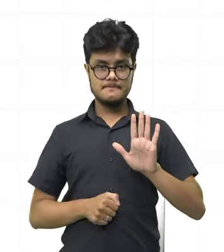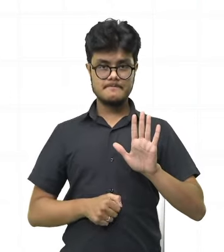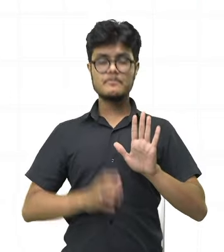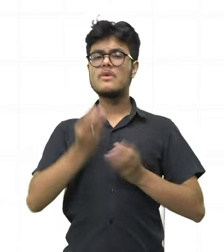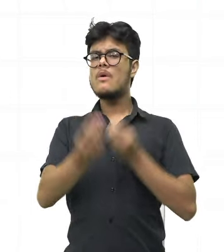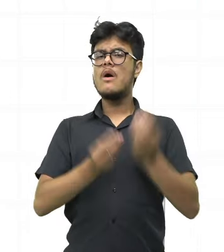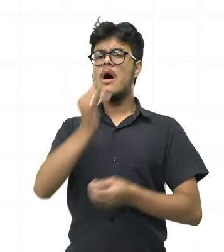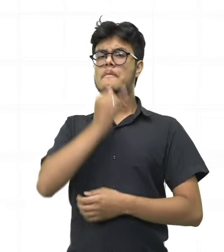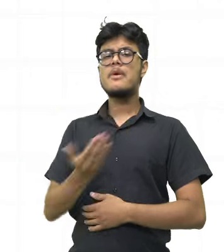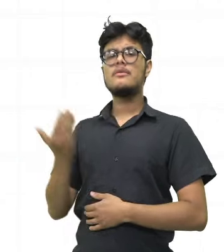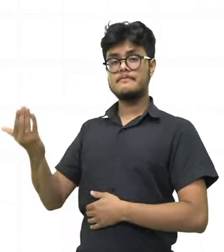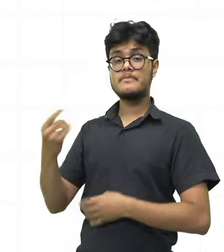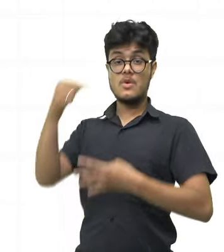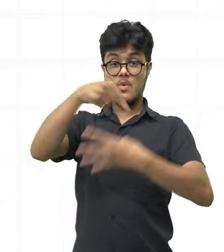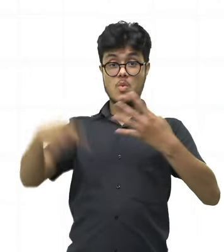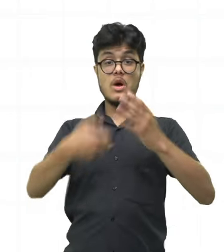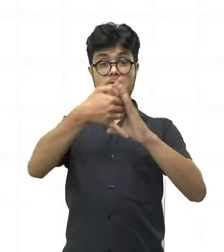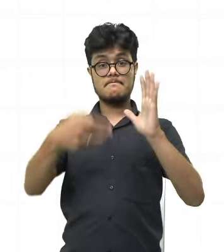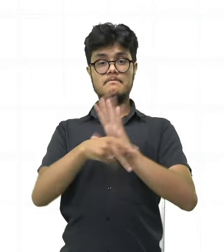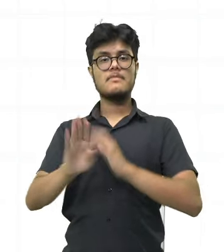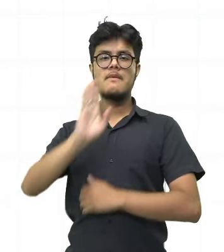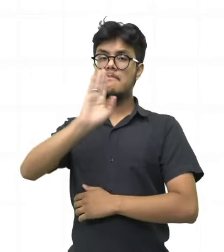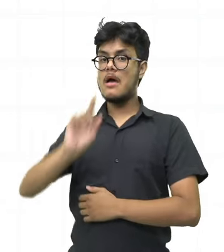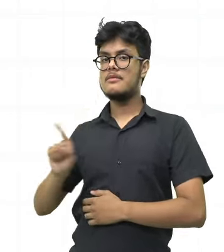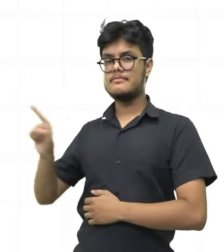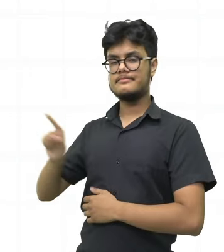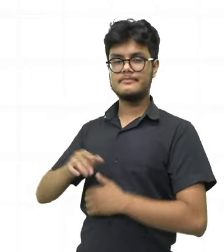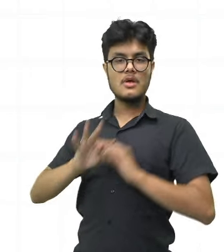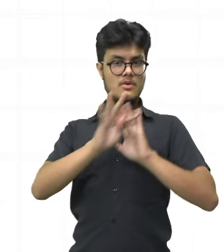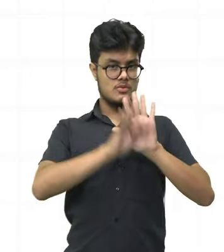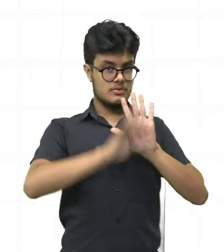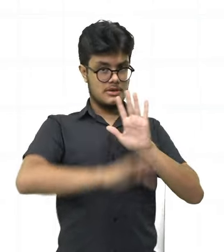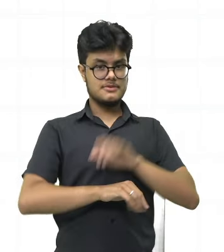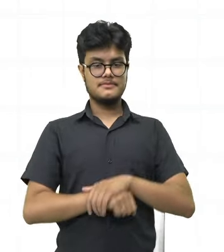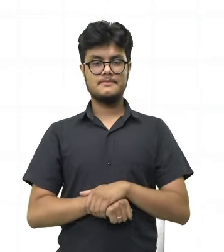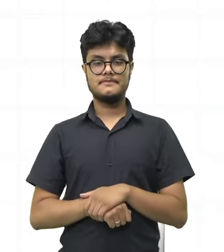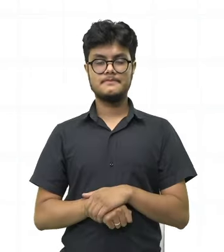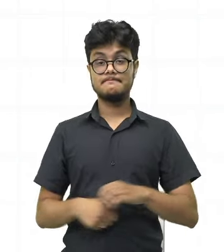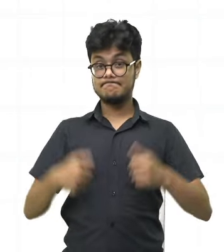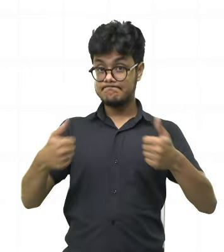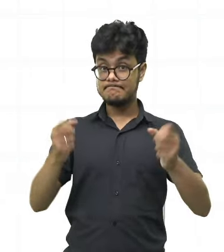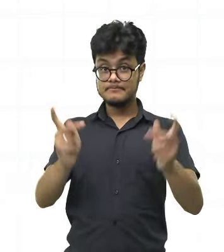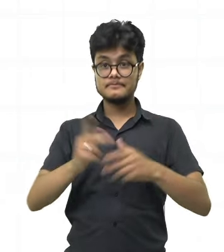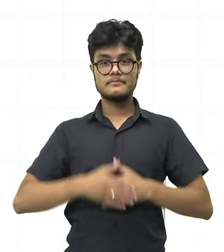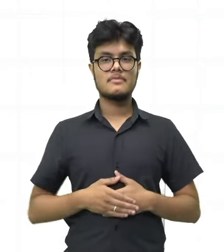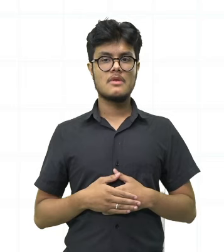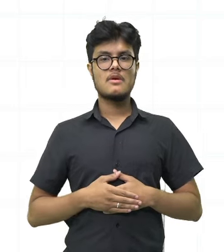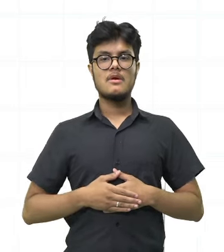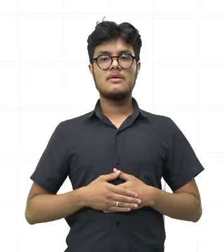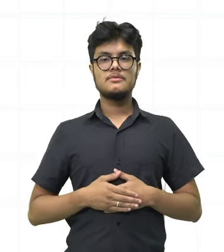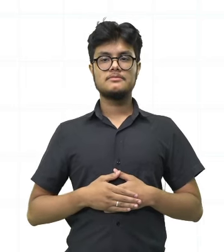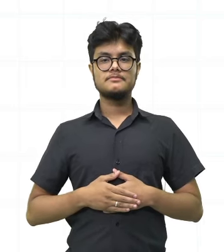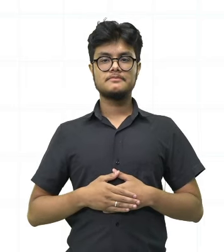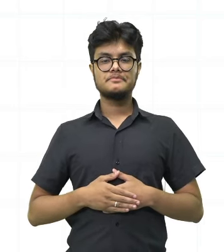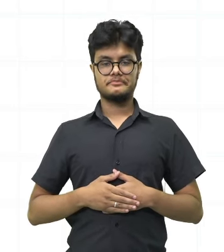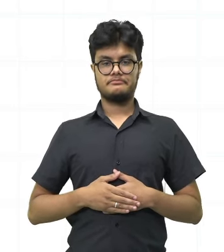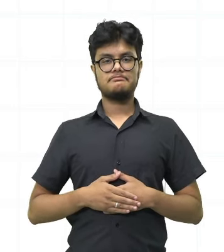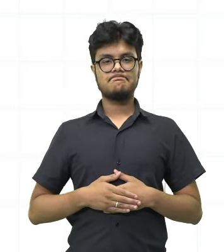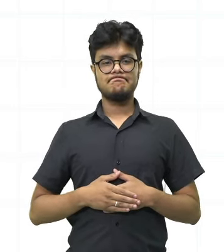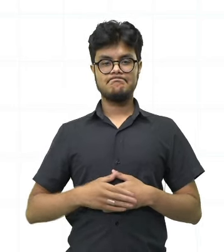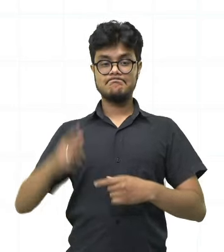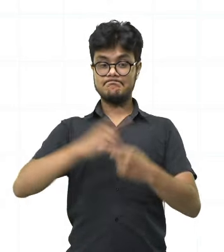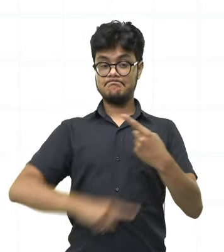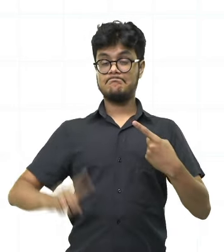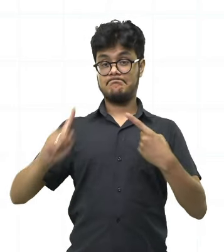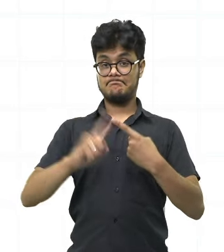Então, veja aí esses quatro elementos que compõem o poema. Ok? Então, vamos continuar. Olha só,